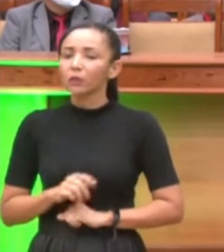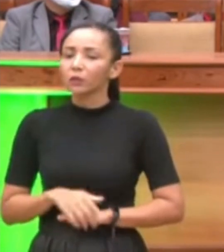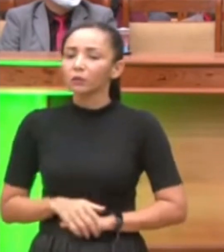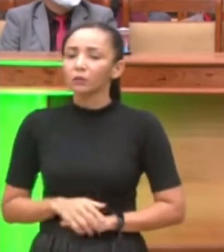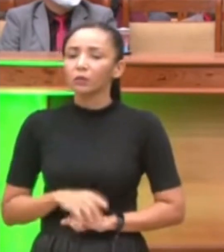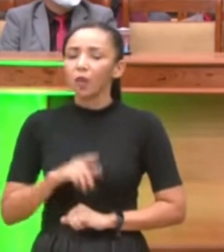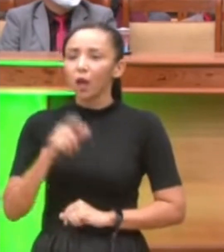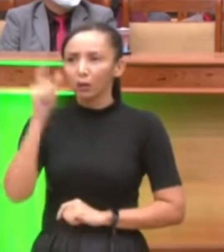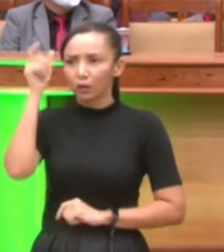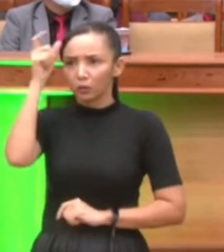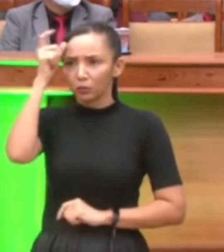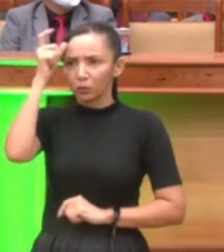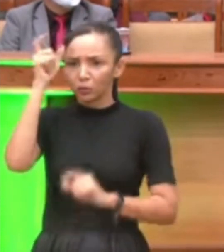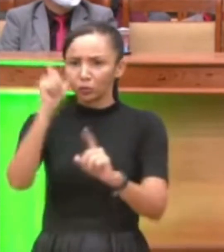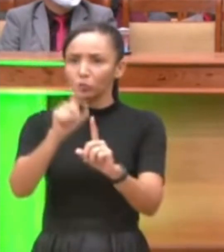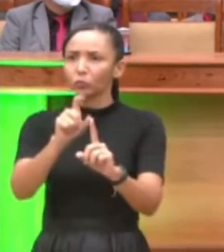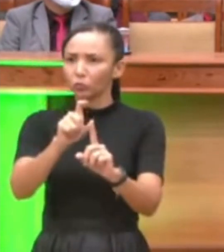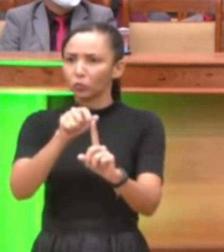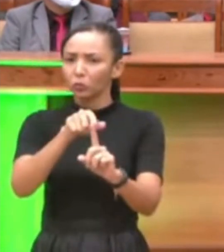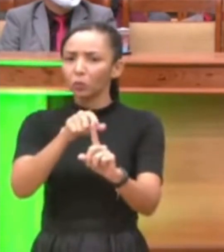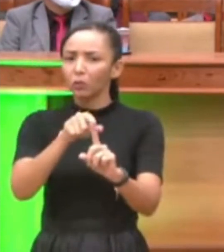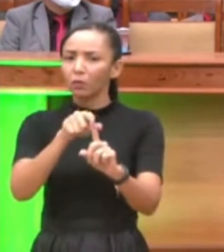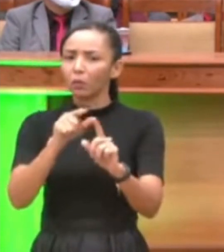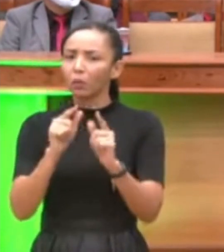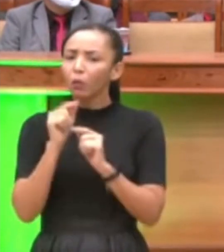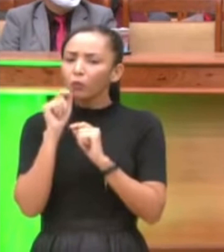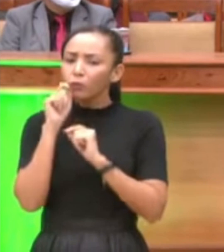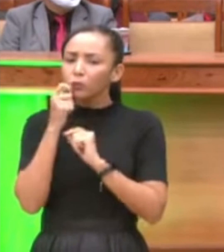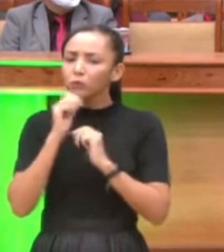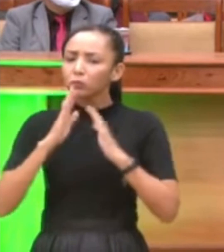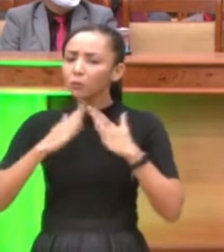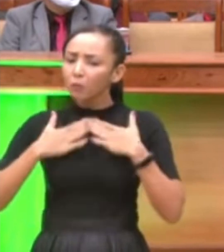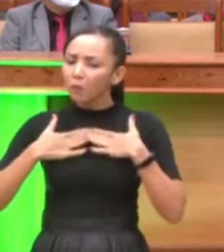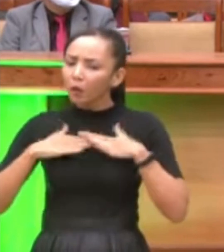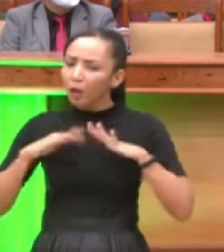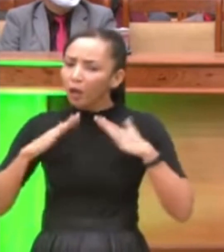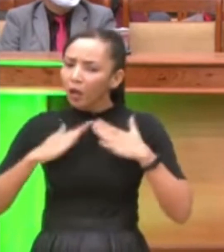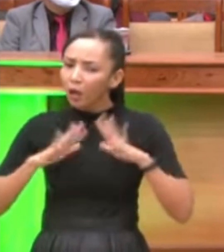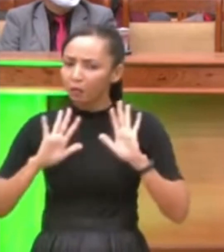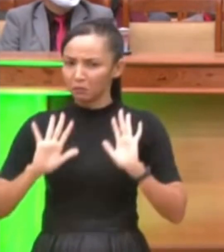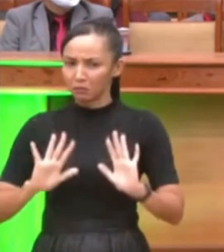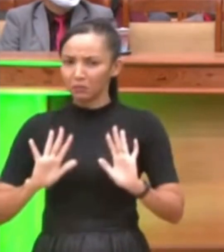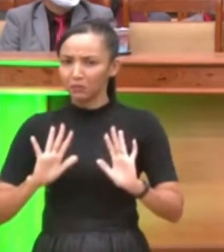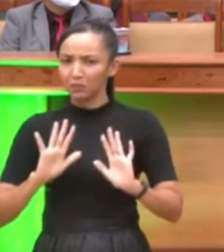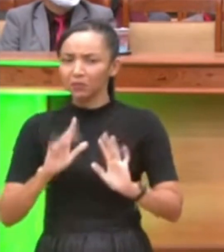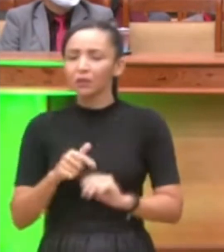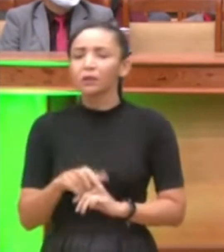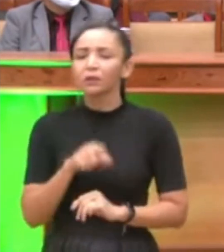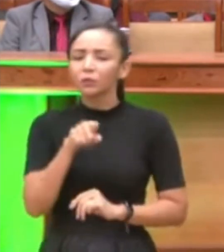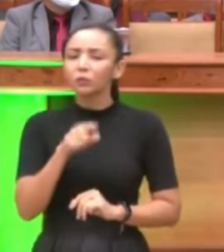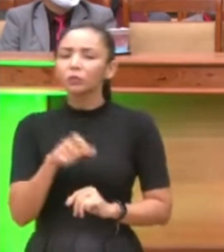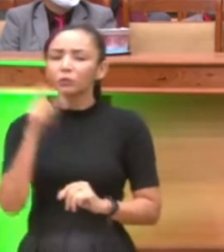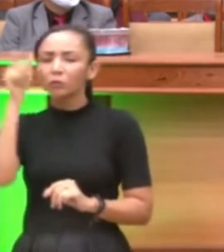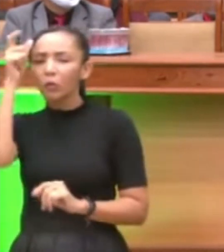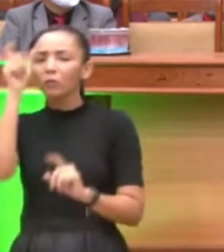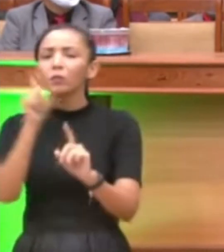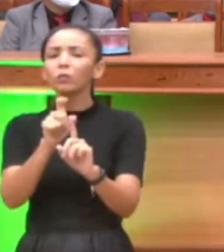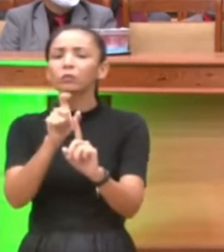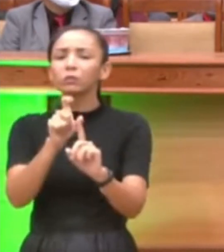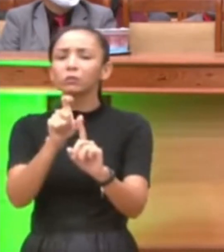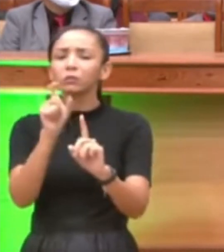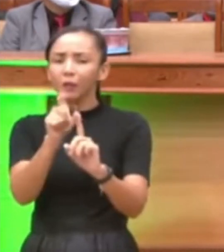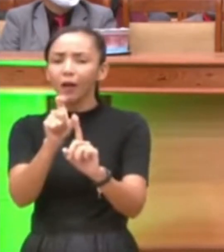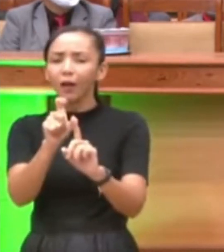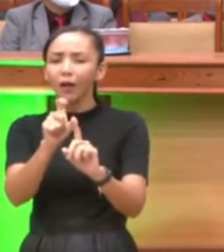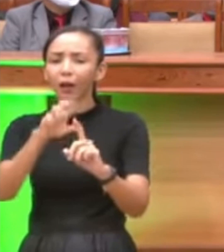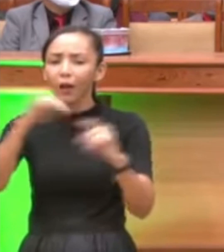dizem, se manifesta diabo, tu tá escondido aí, eu, não, eu não cheguei lá nos horas, diz o nome de Jesus irmã, Jesus, como é seu nome? fulano de tal,